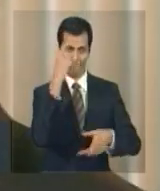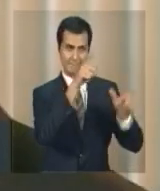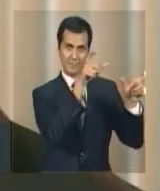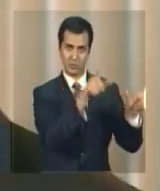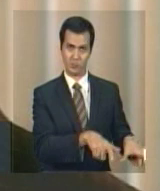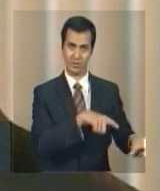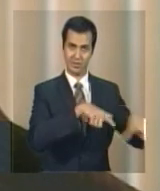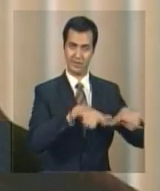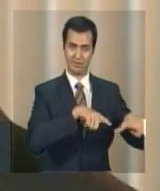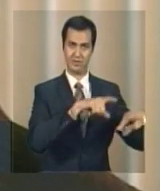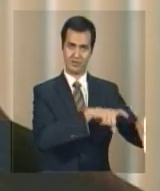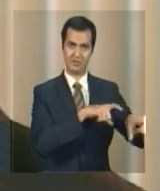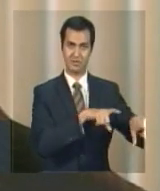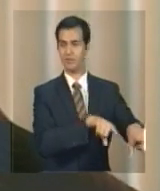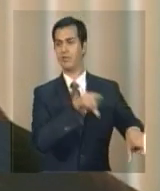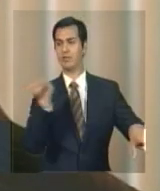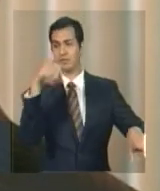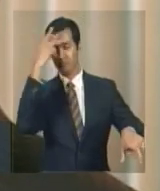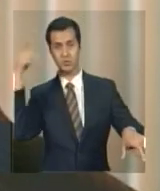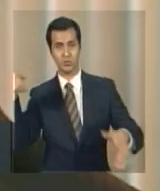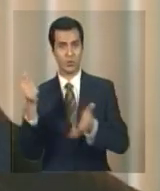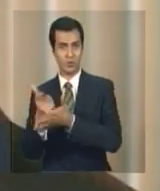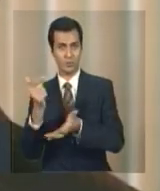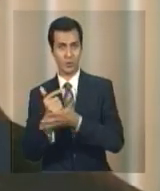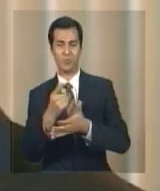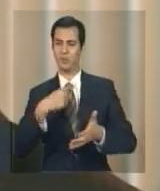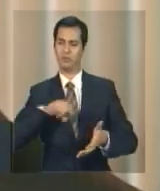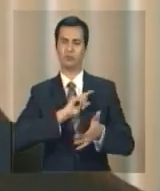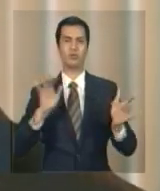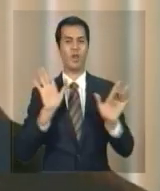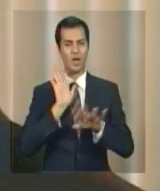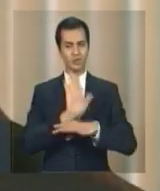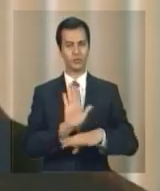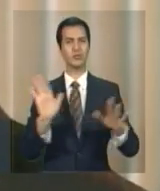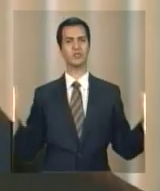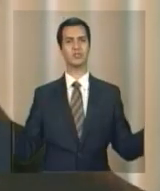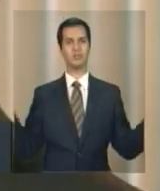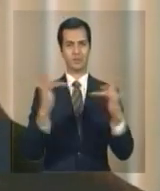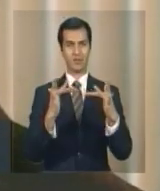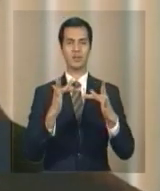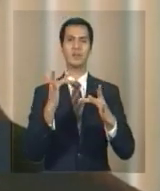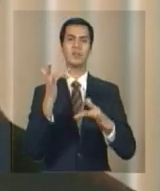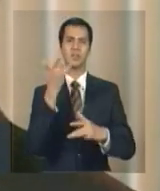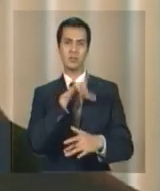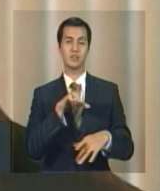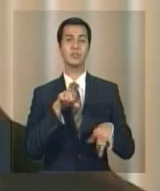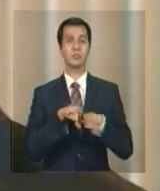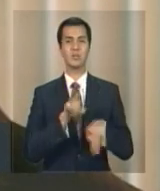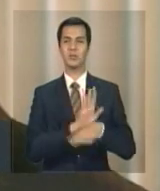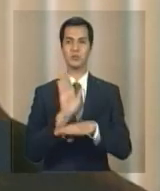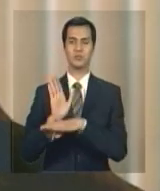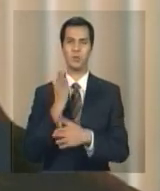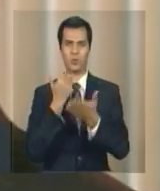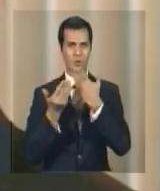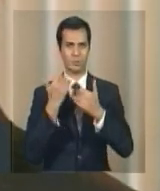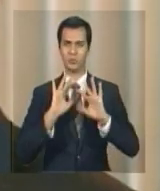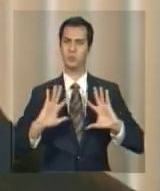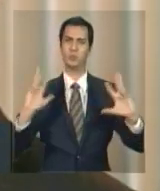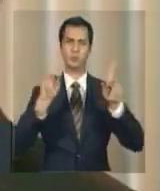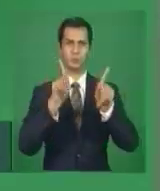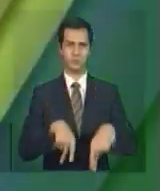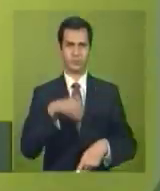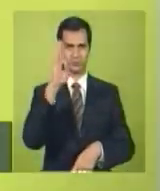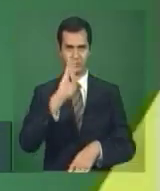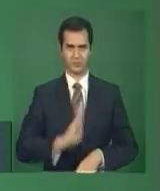isso para facilitar a vida do produtor rural e contribuir com a oferta de alimentos para toda a população